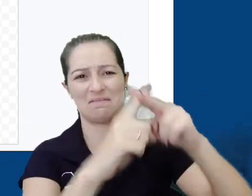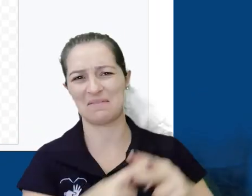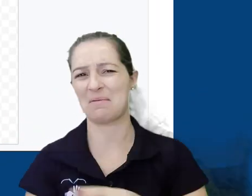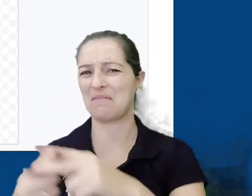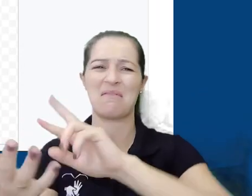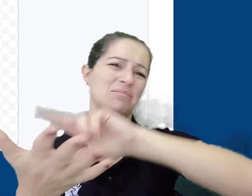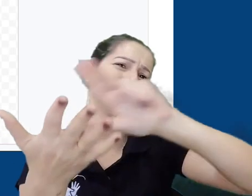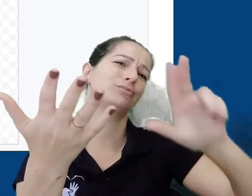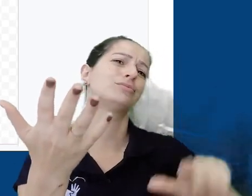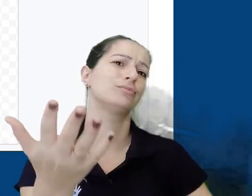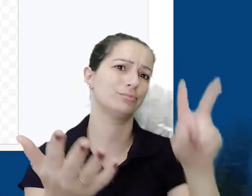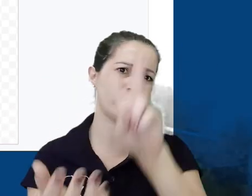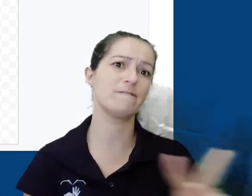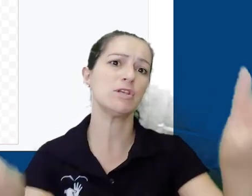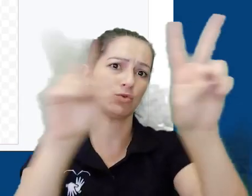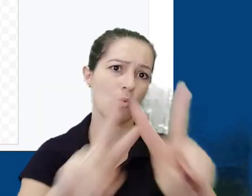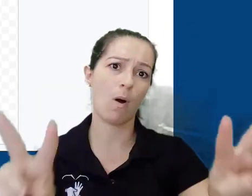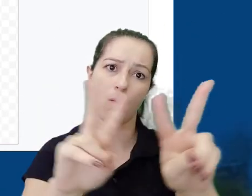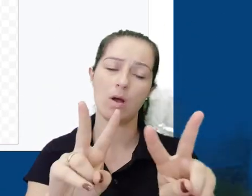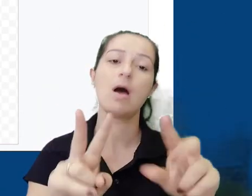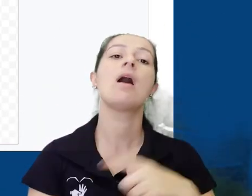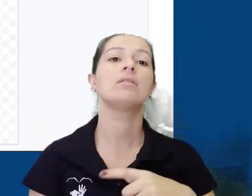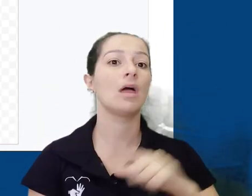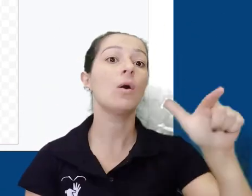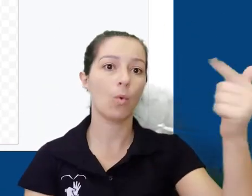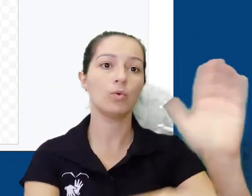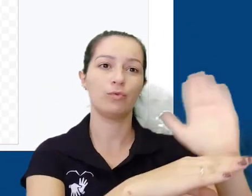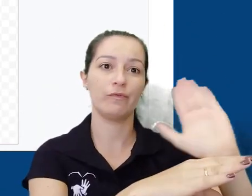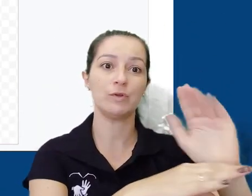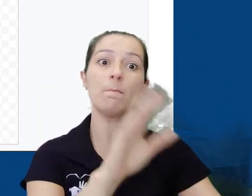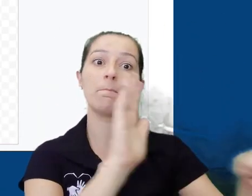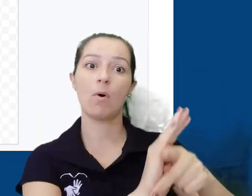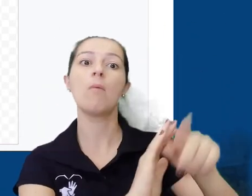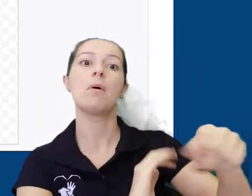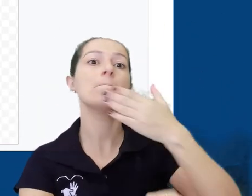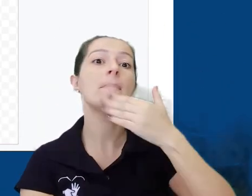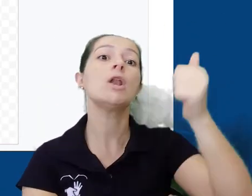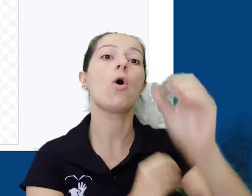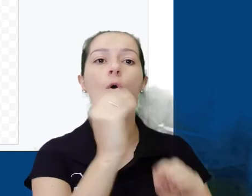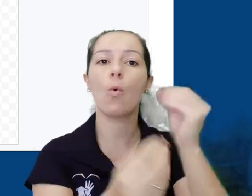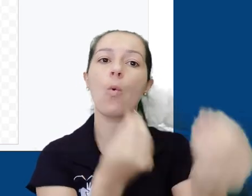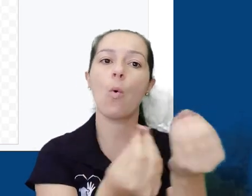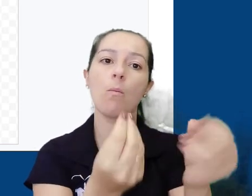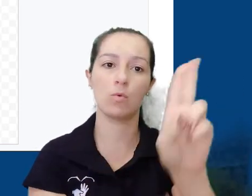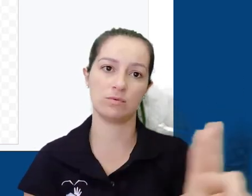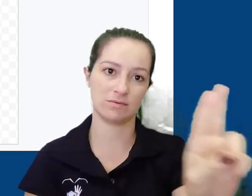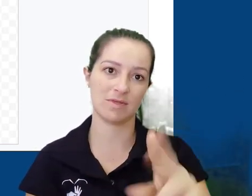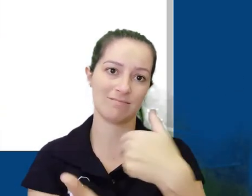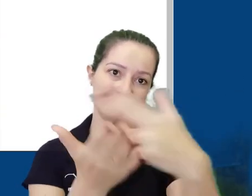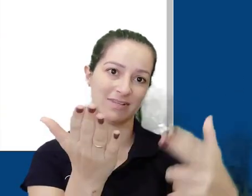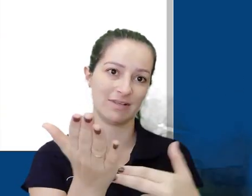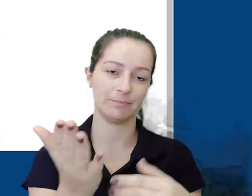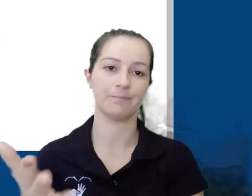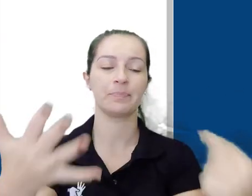de ferramentas de desenho e de organização visual. Temos um vídeo dedicado apenas a essa ferramenta e quais as melhores formas de utilizá-la.